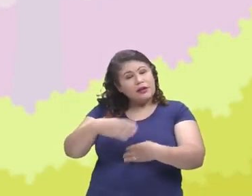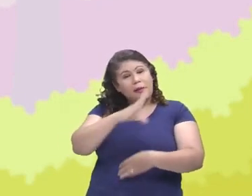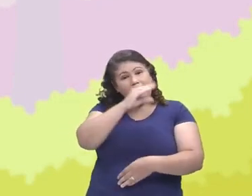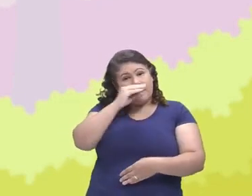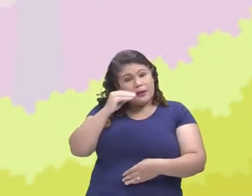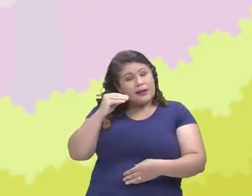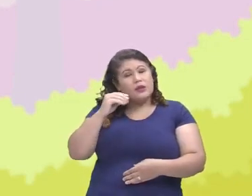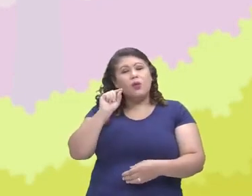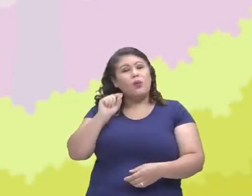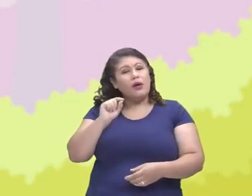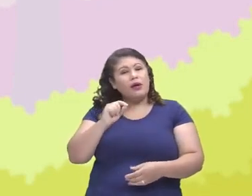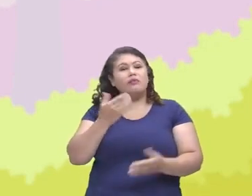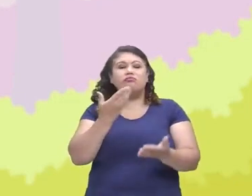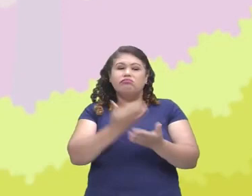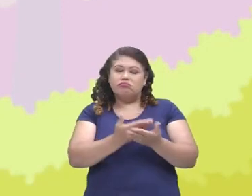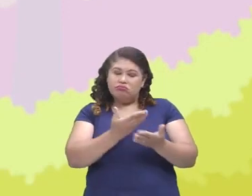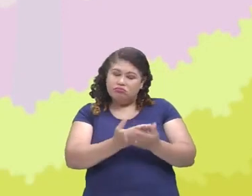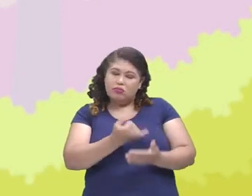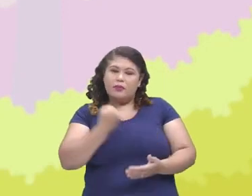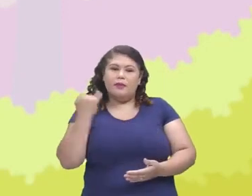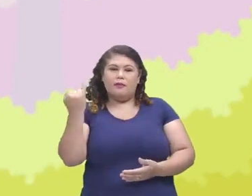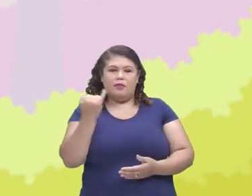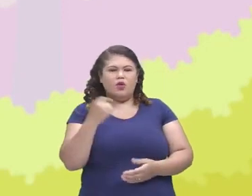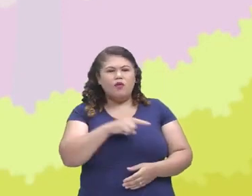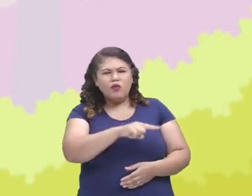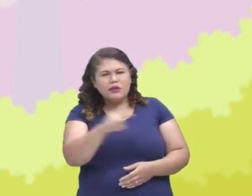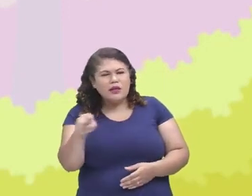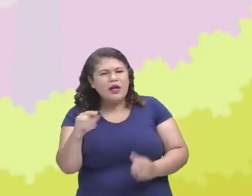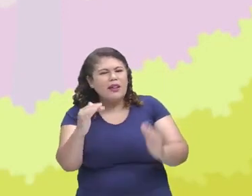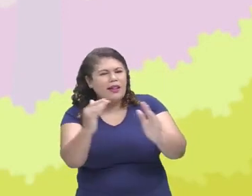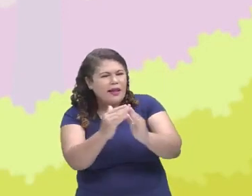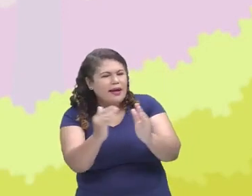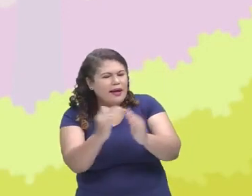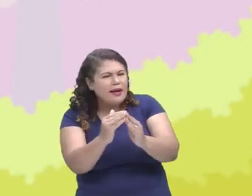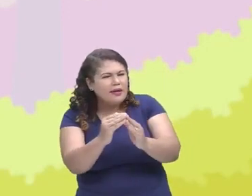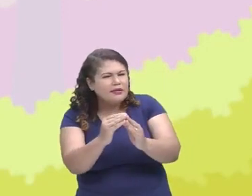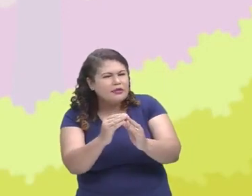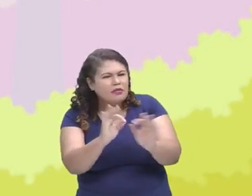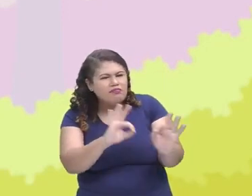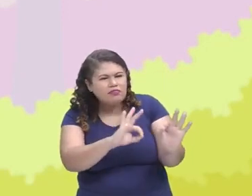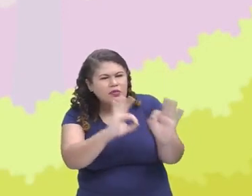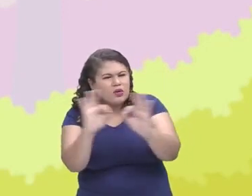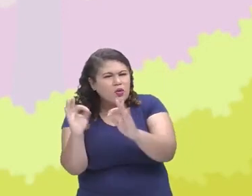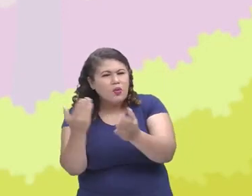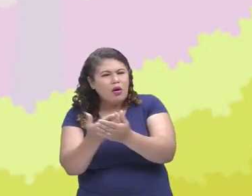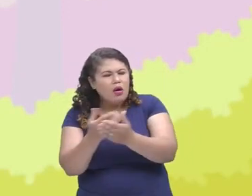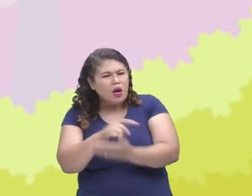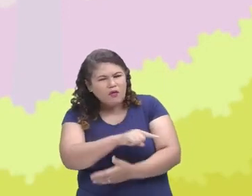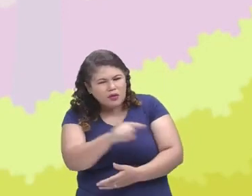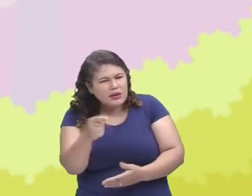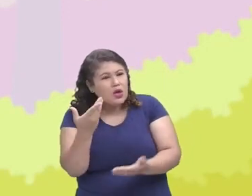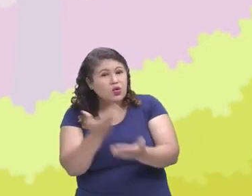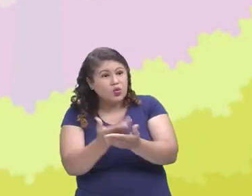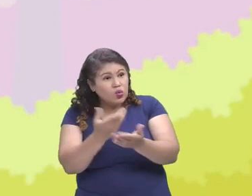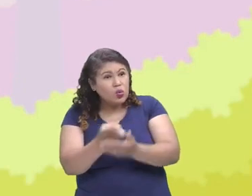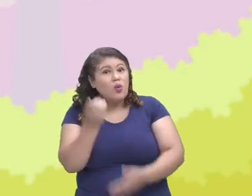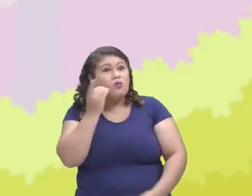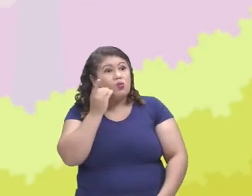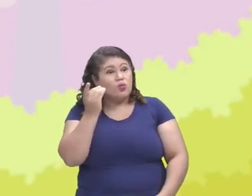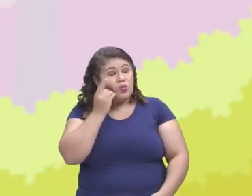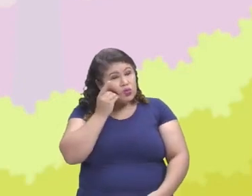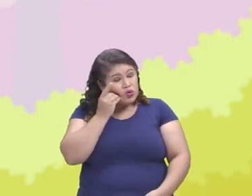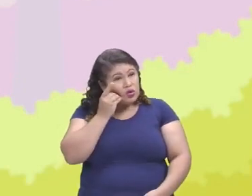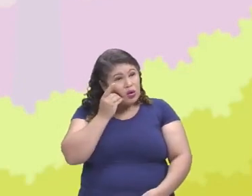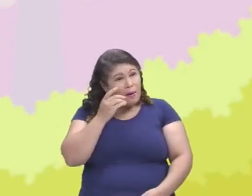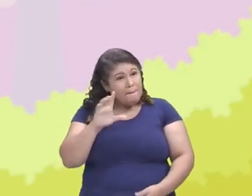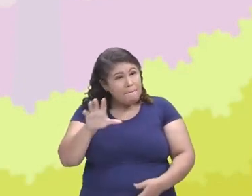muito importante. Você que está na sua casa, você estuda todos os dias, você pega o seu caderno,